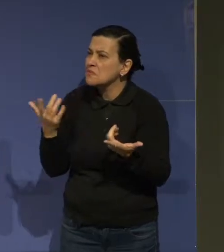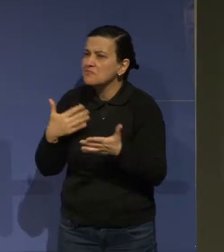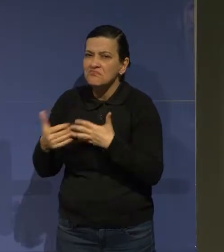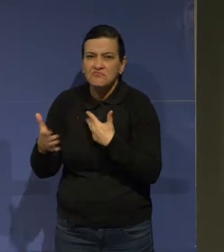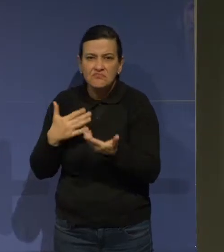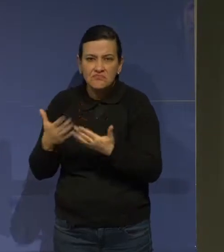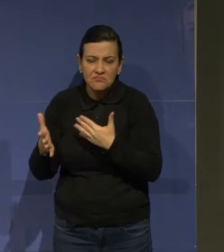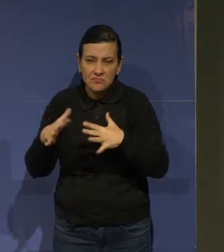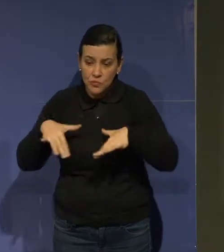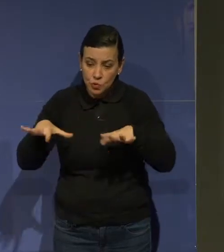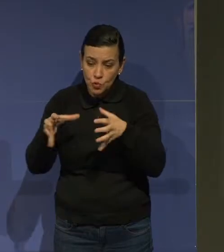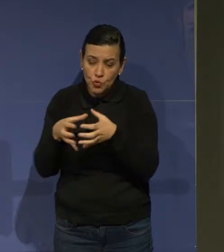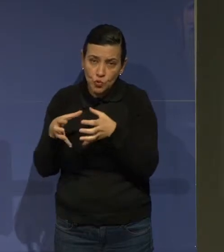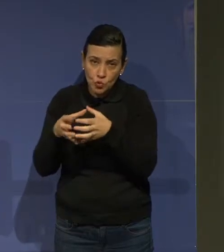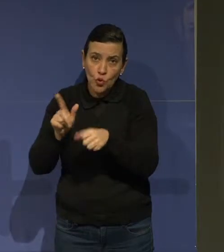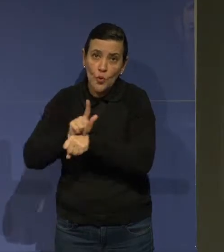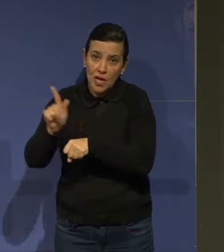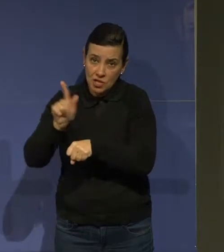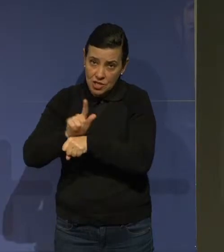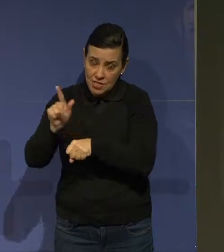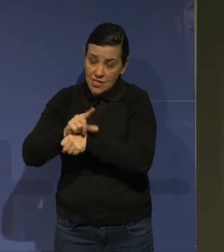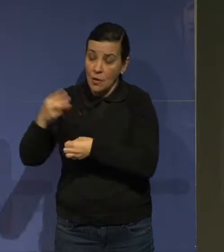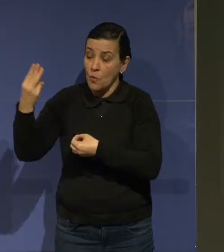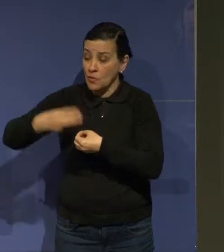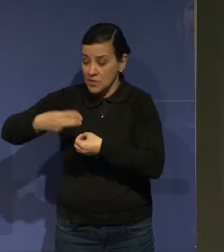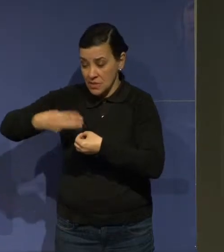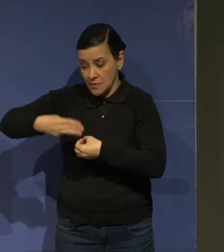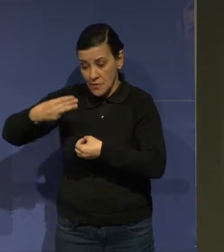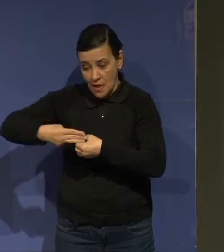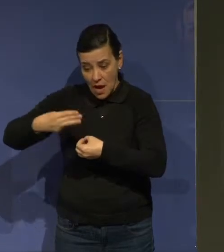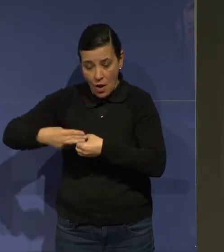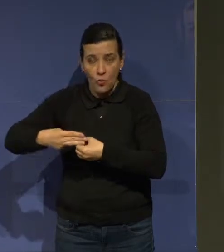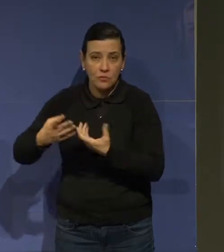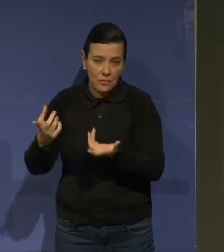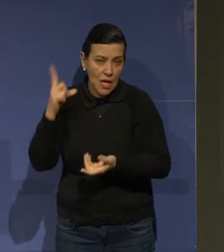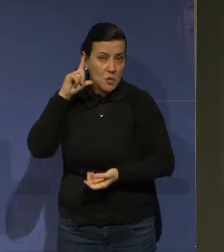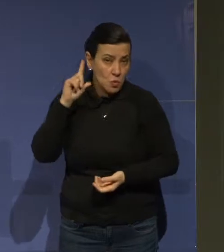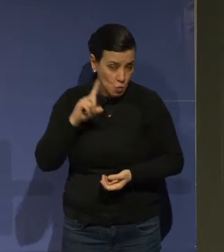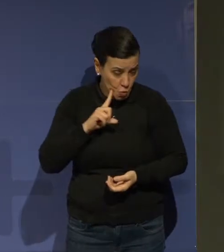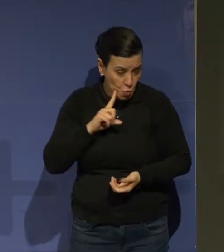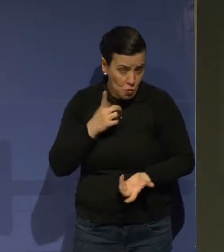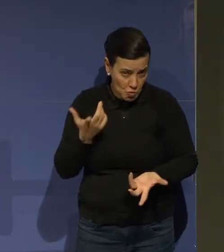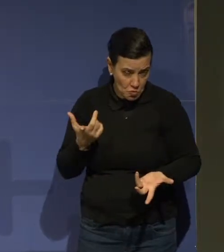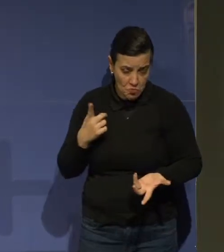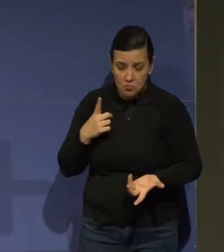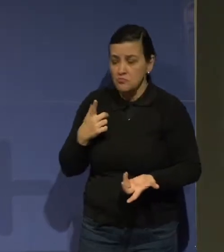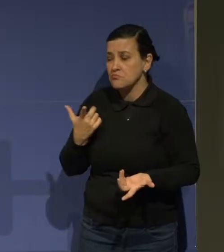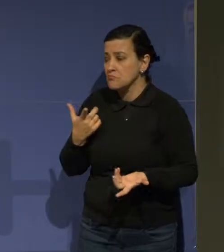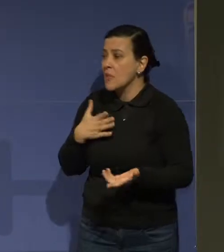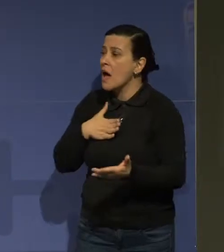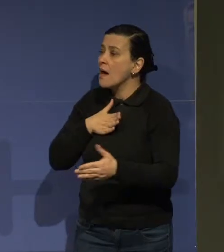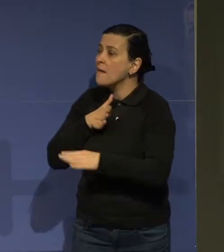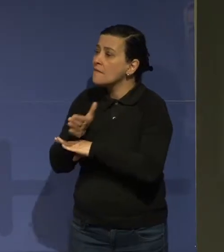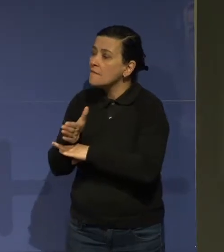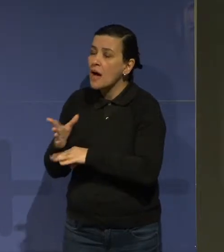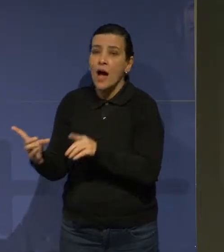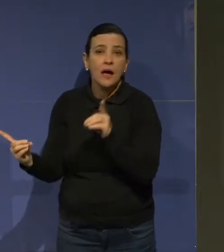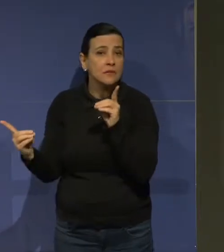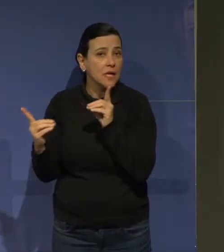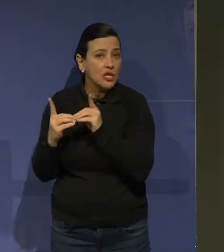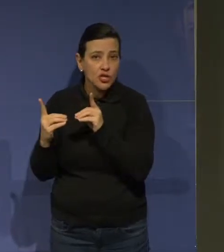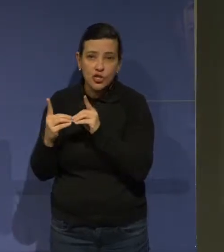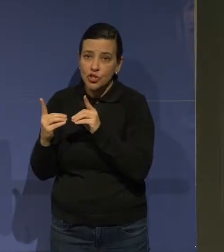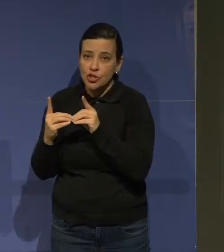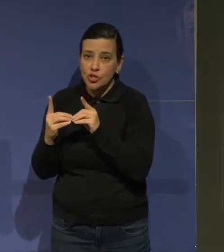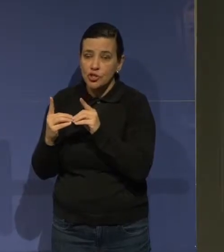gestão municipal, sendo surdo, e é atendido em libras